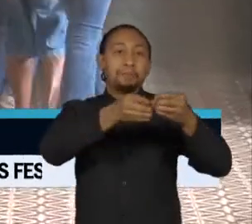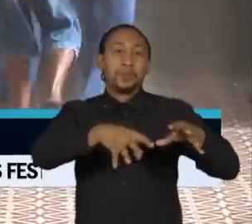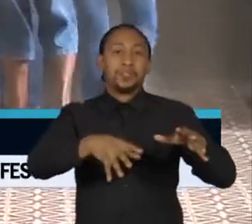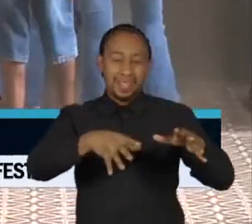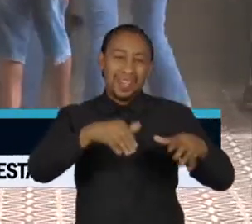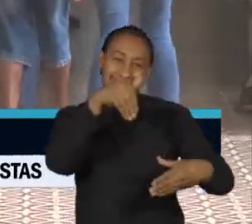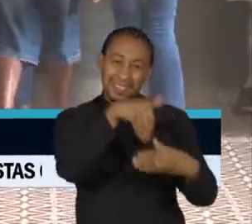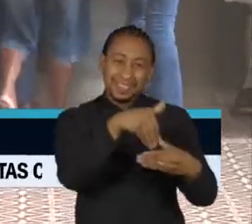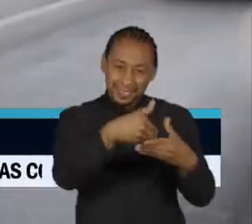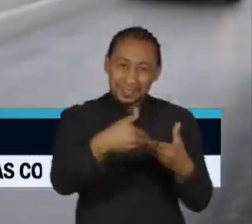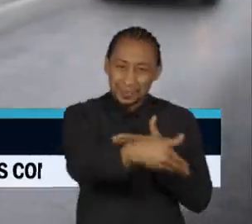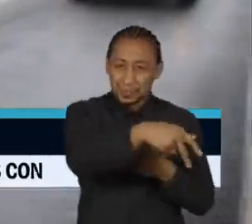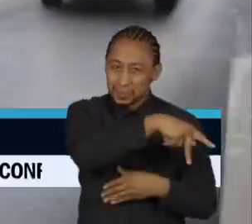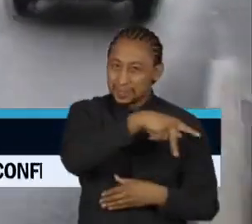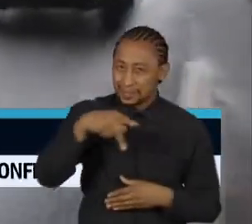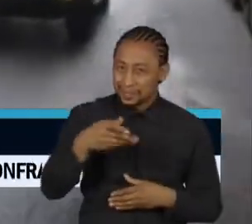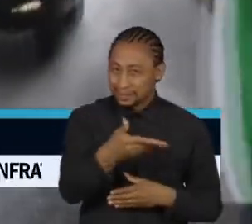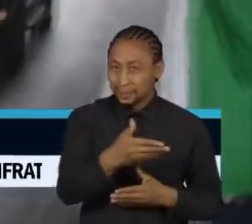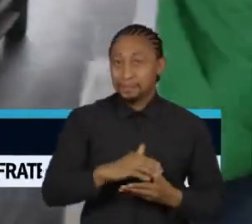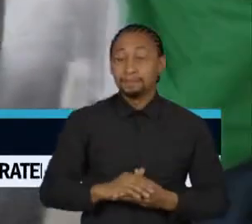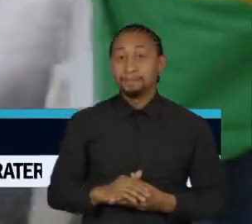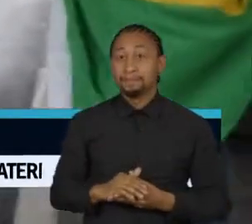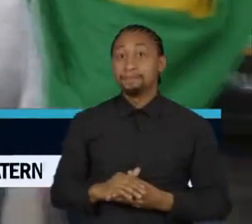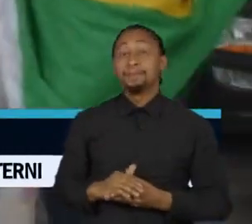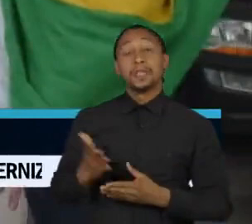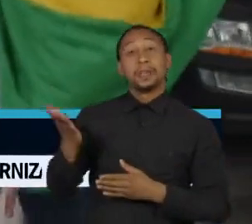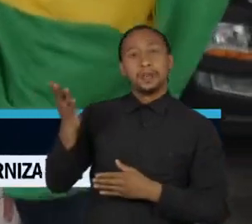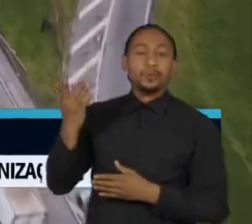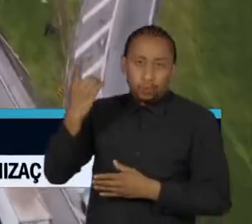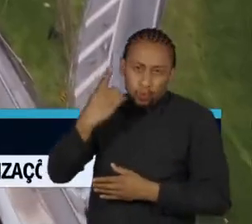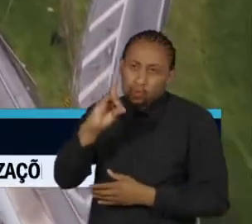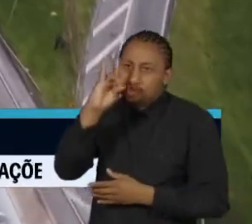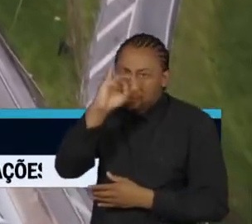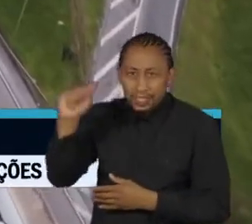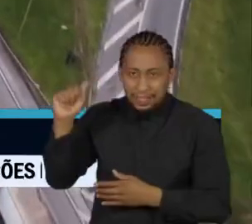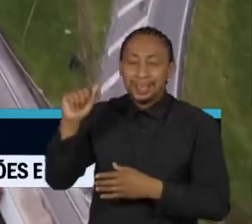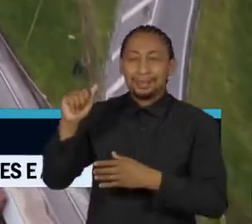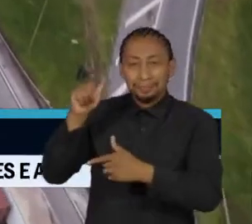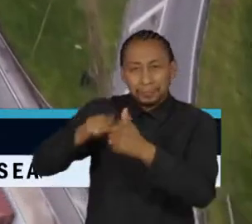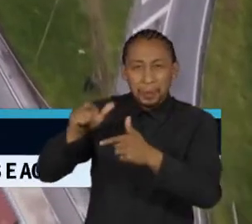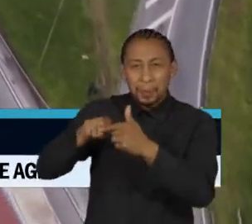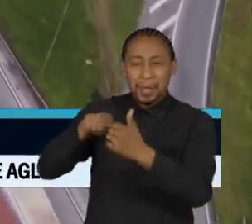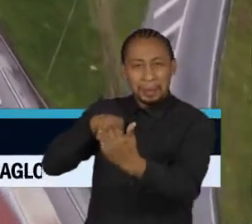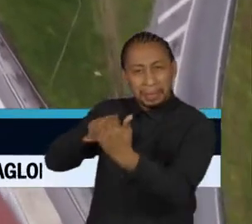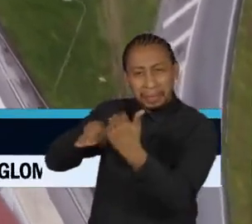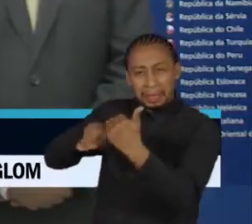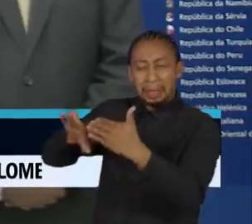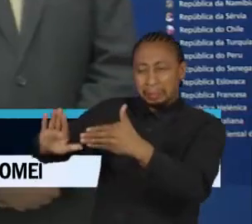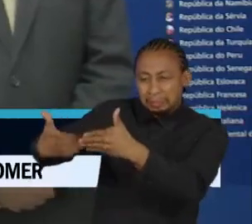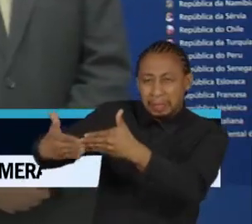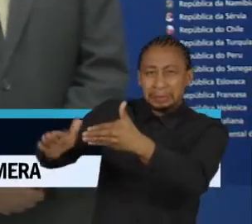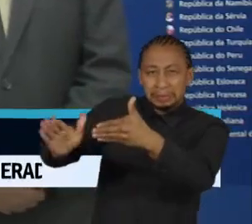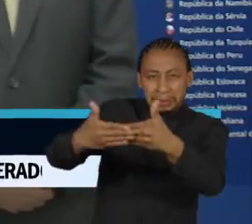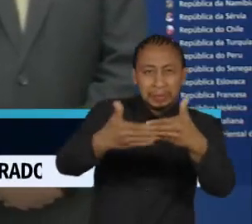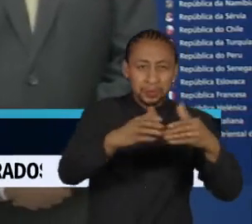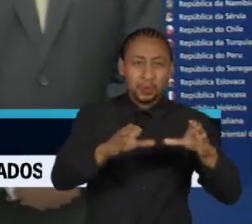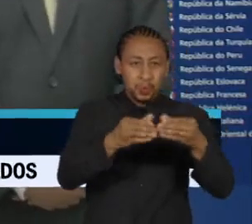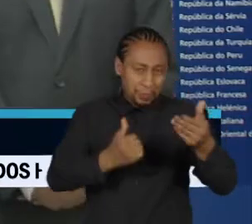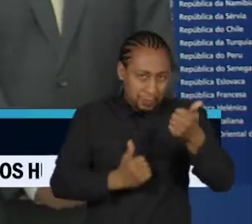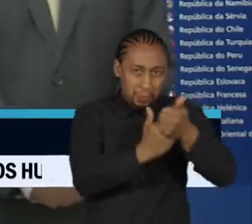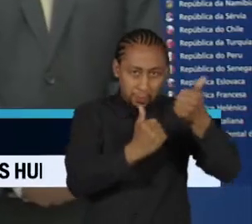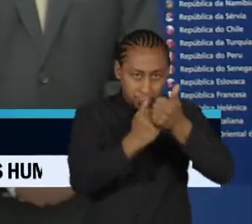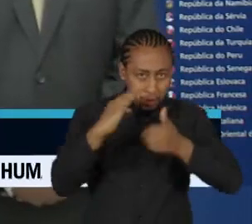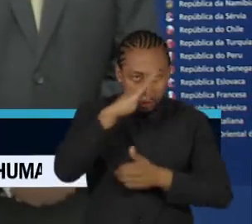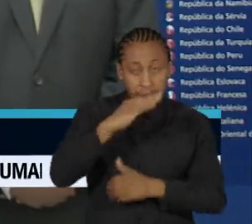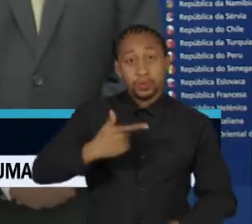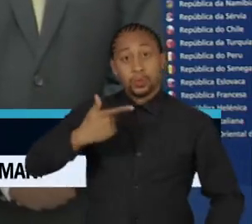eleições presidenciais. Um dia depois de defender os atos antidemocráticos e bloqueios de estradas por bolsonaristas, o atual vice-presidente,